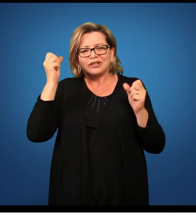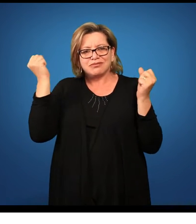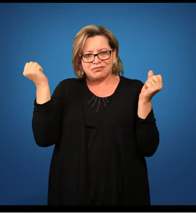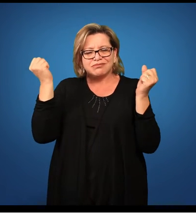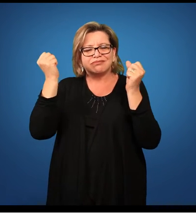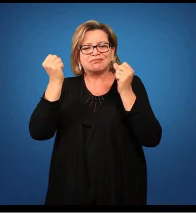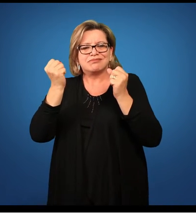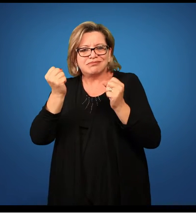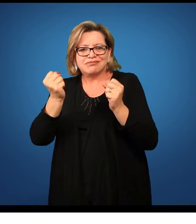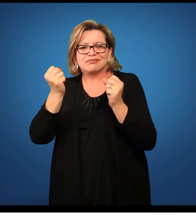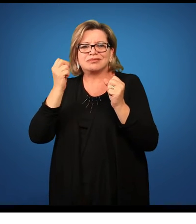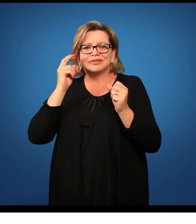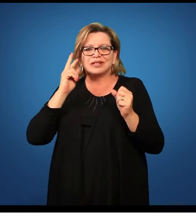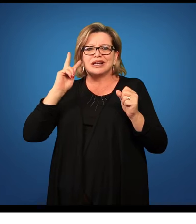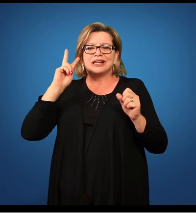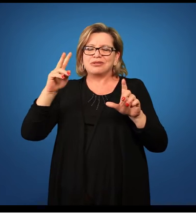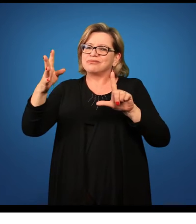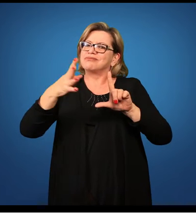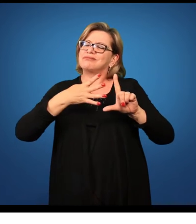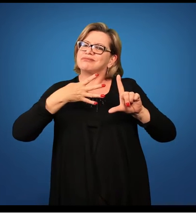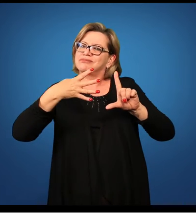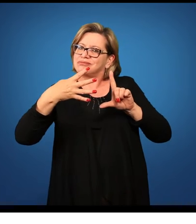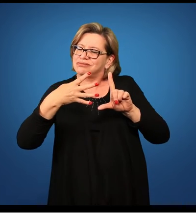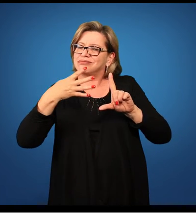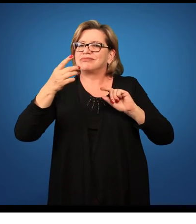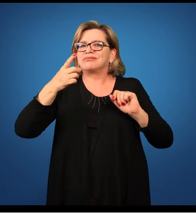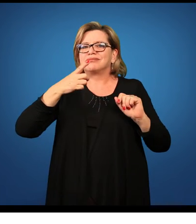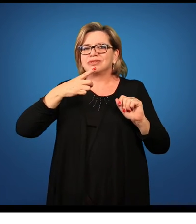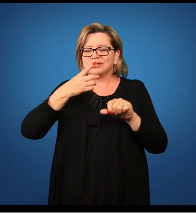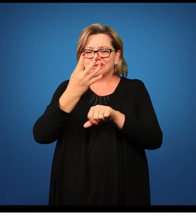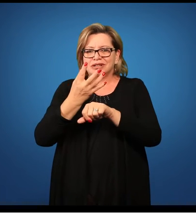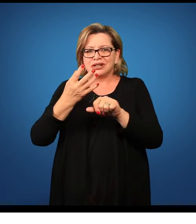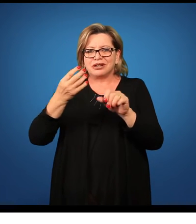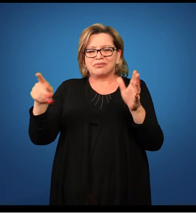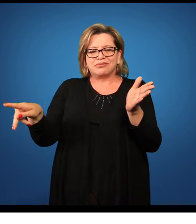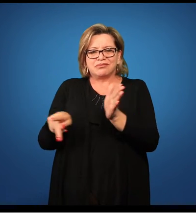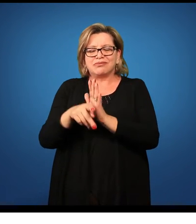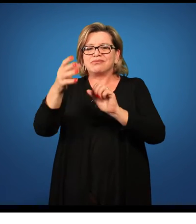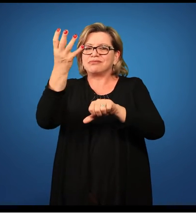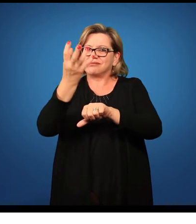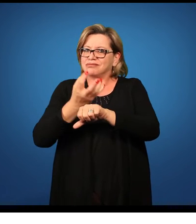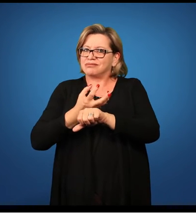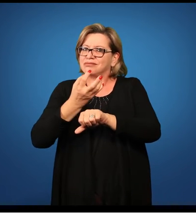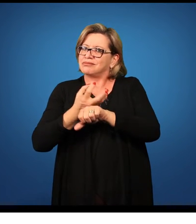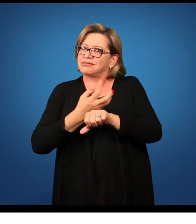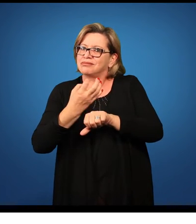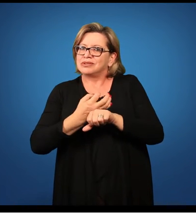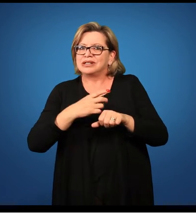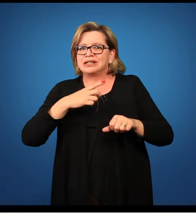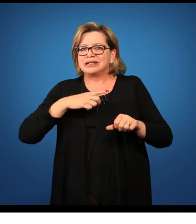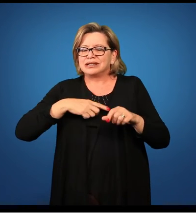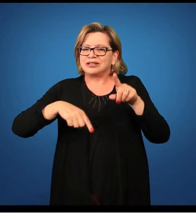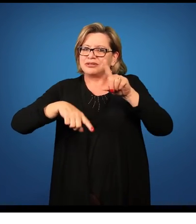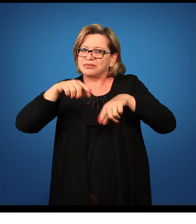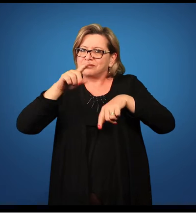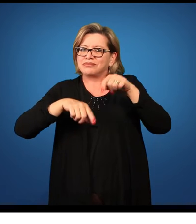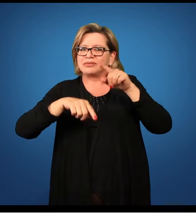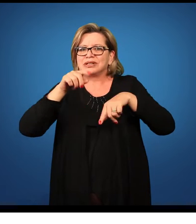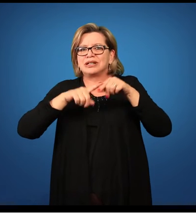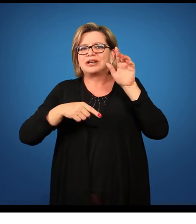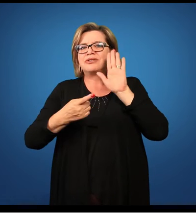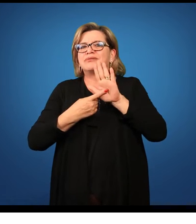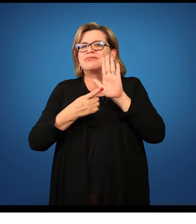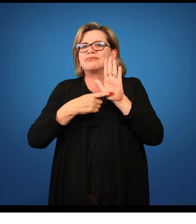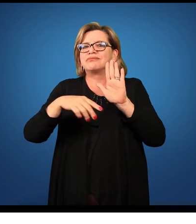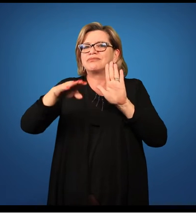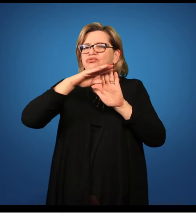disponibilizaremos na plataforma da disciplina o material com a relação